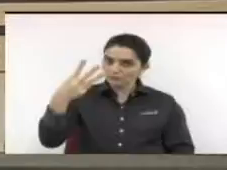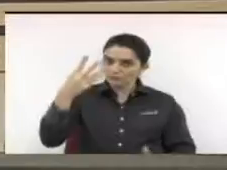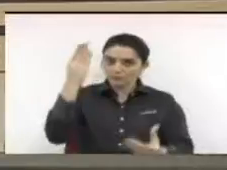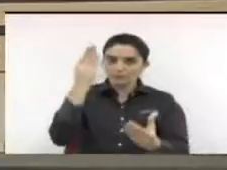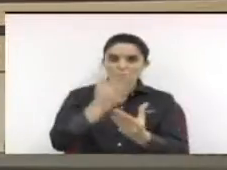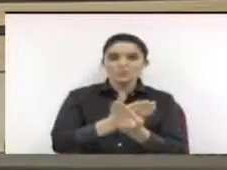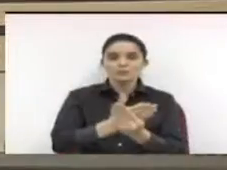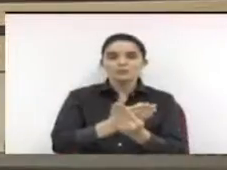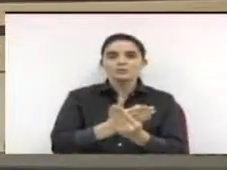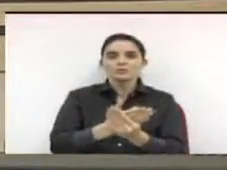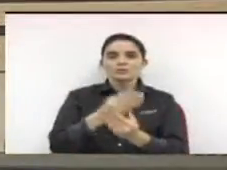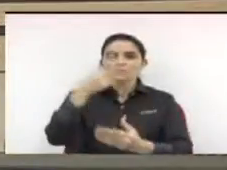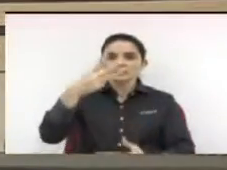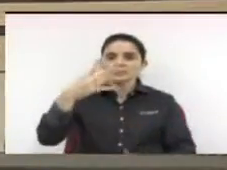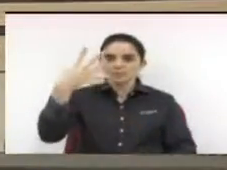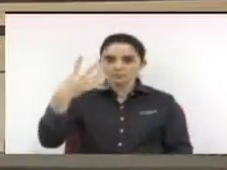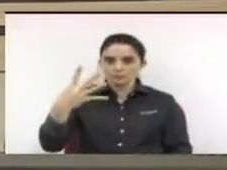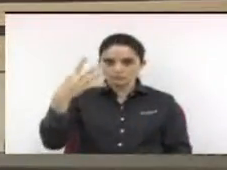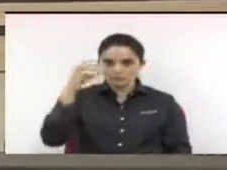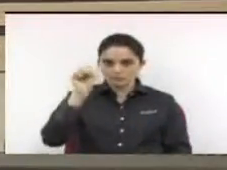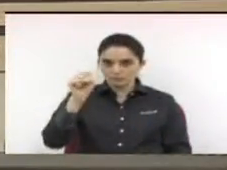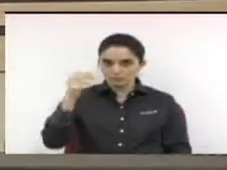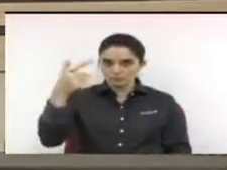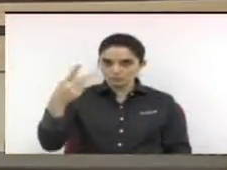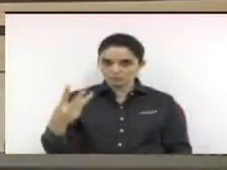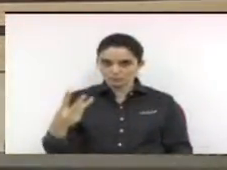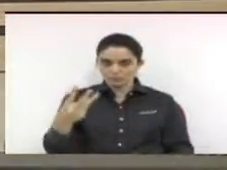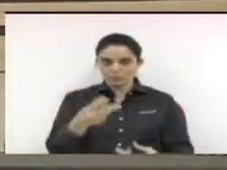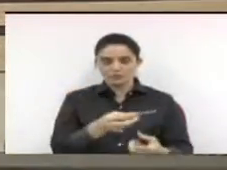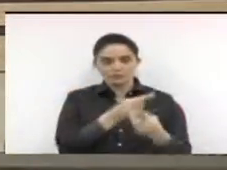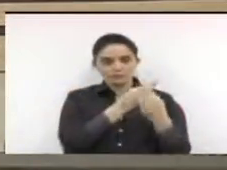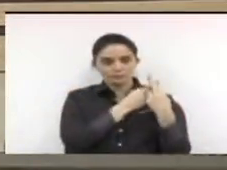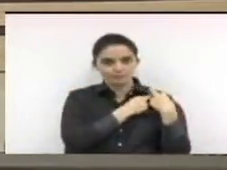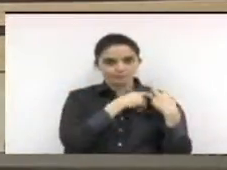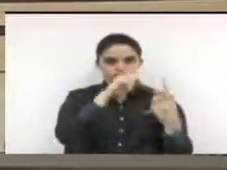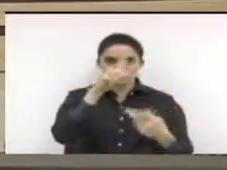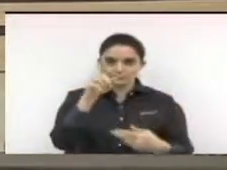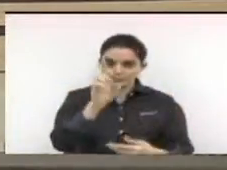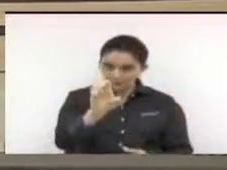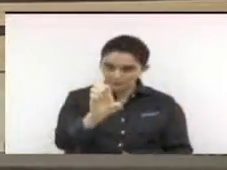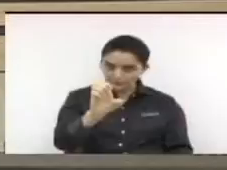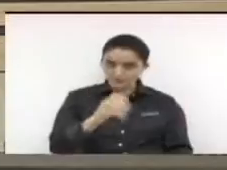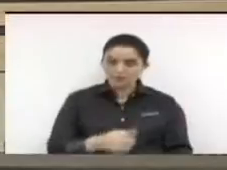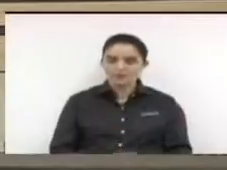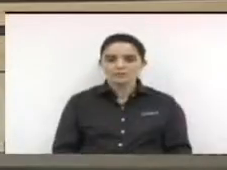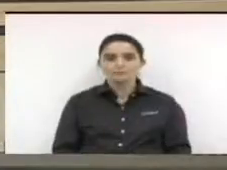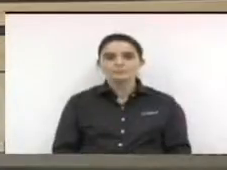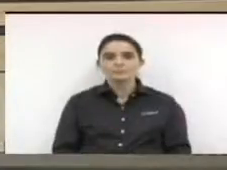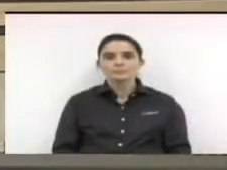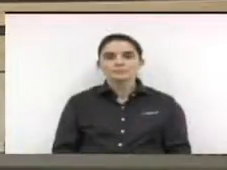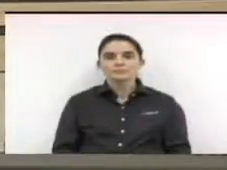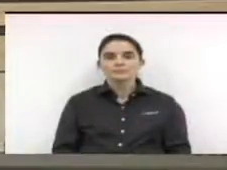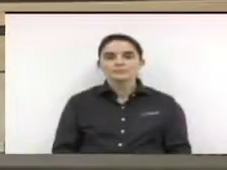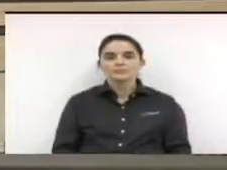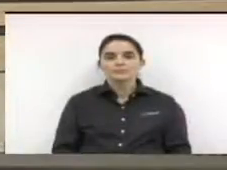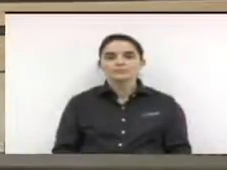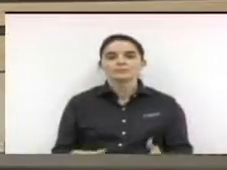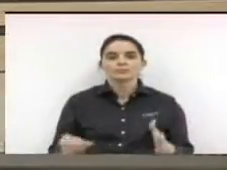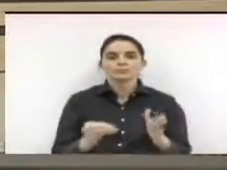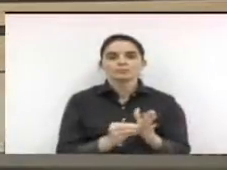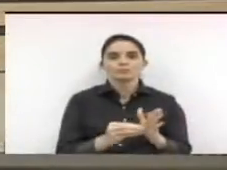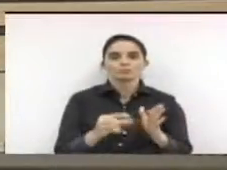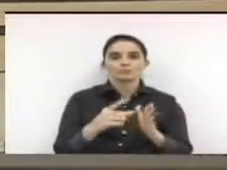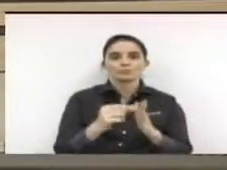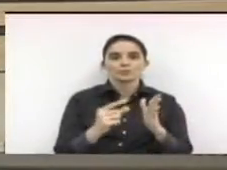3482, de autoria do nobre vereador José Roberto Bernardo, que acrescenta o artigo onde couber ao